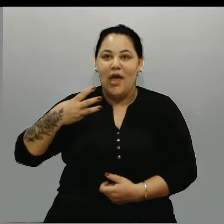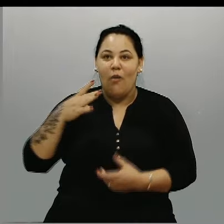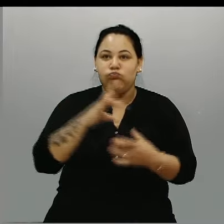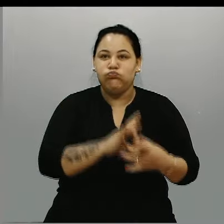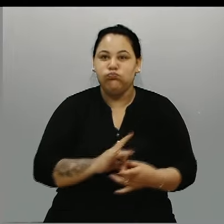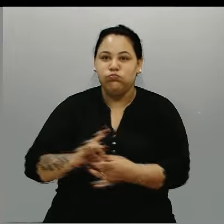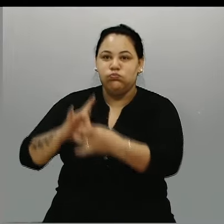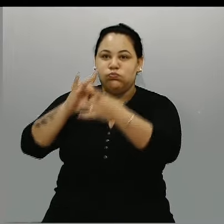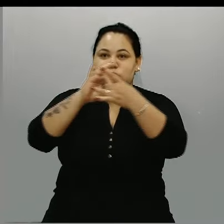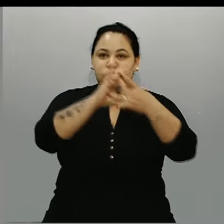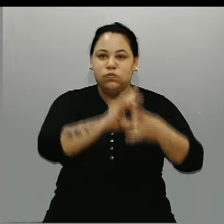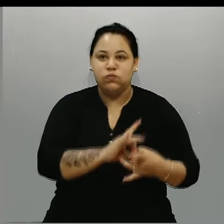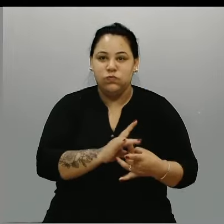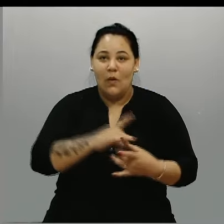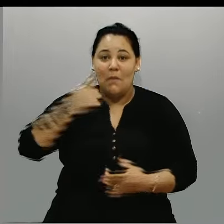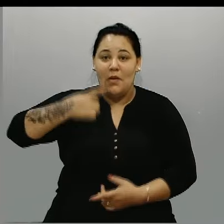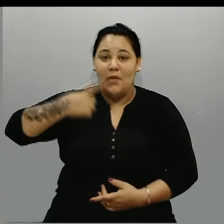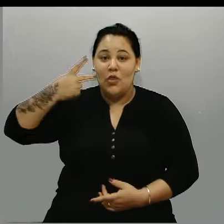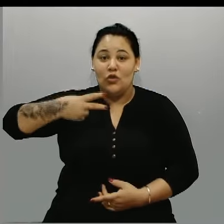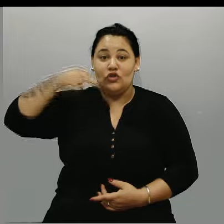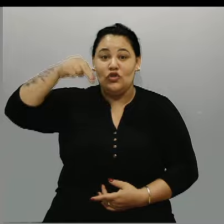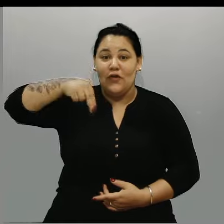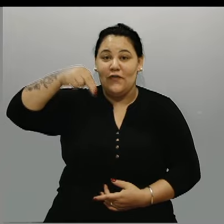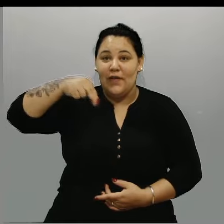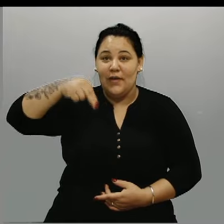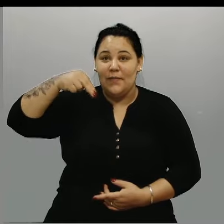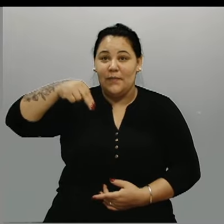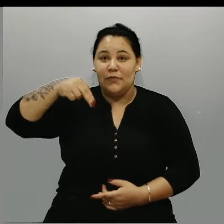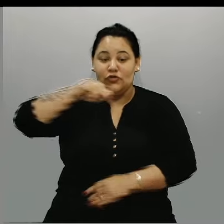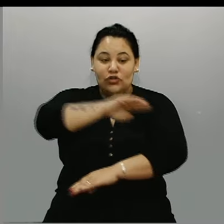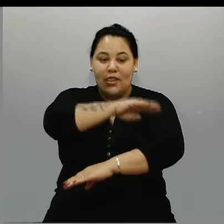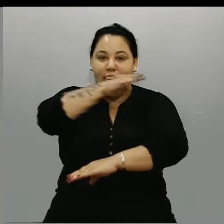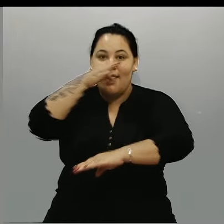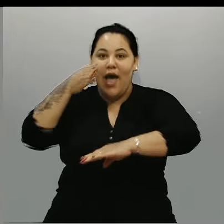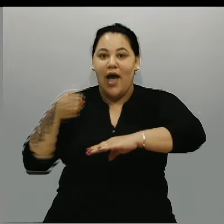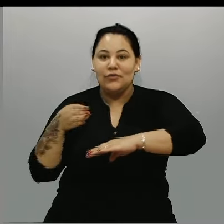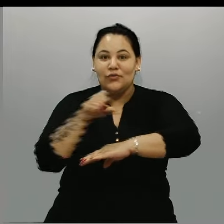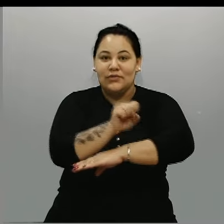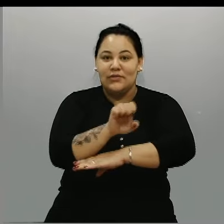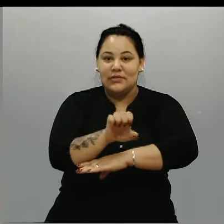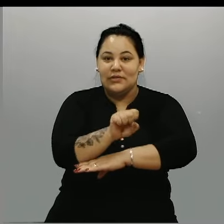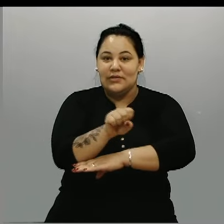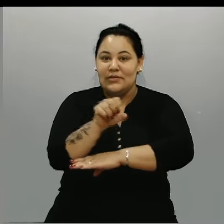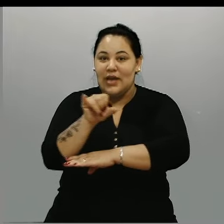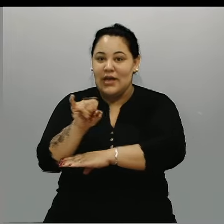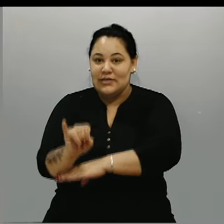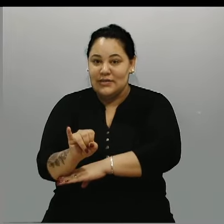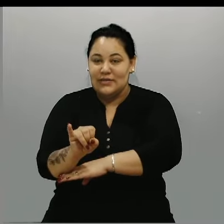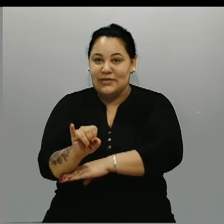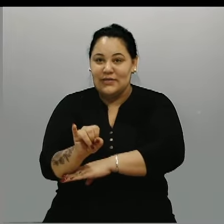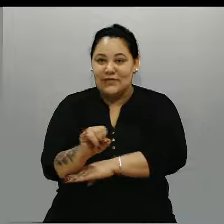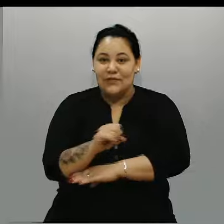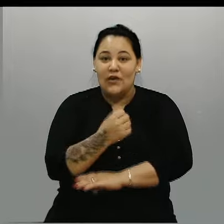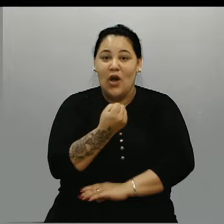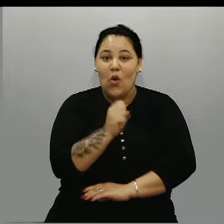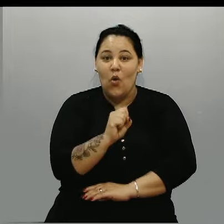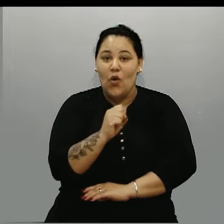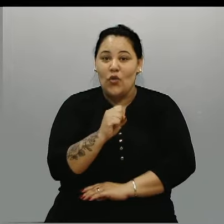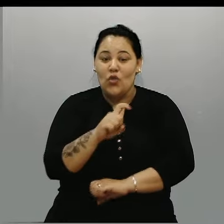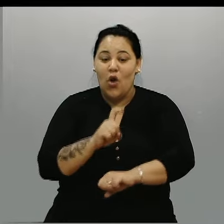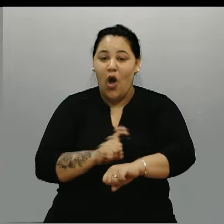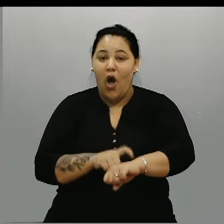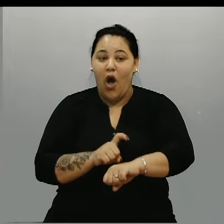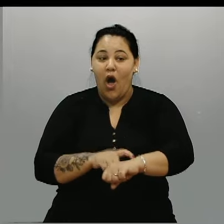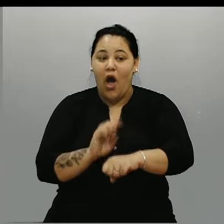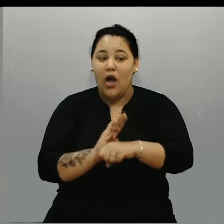Dias 1º e 2º de novembro, no Ginásio do SESI Às 20h, no bairro Fátima O Encontro dos